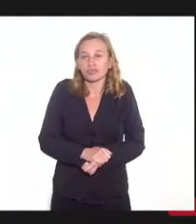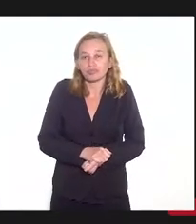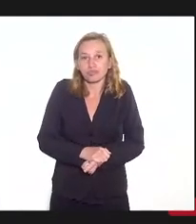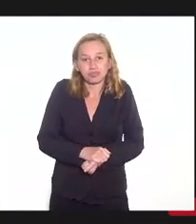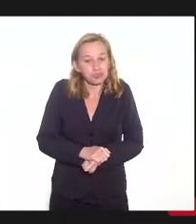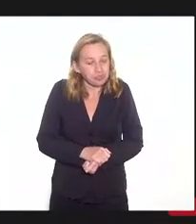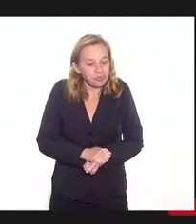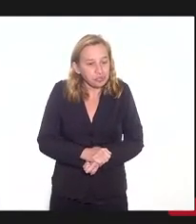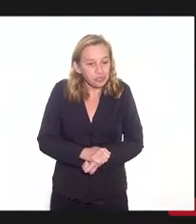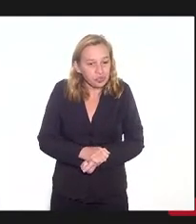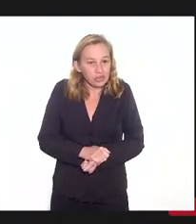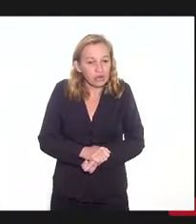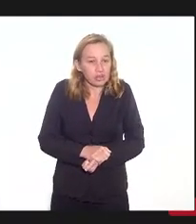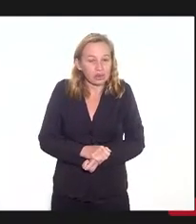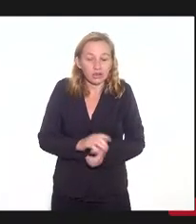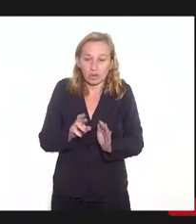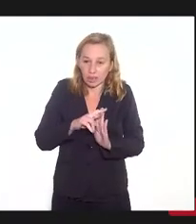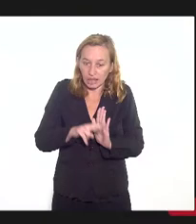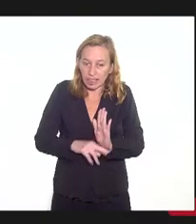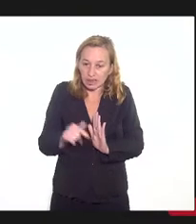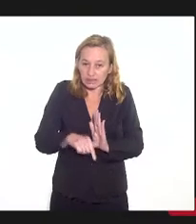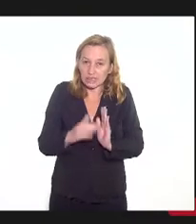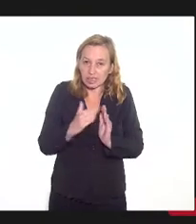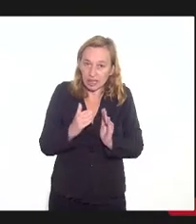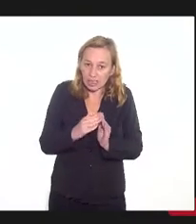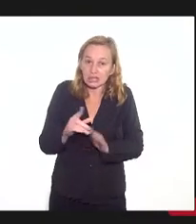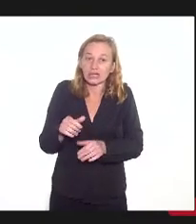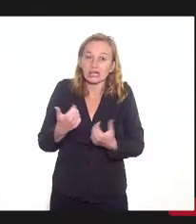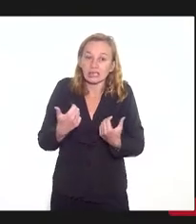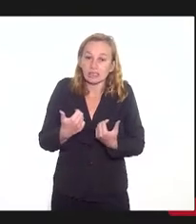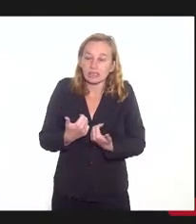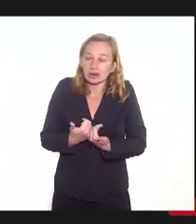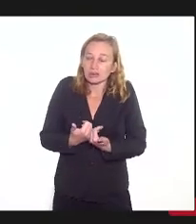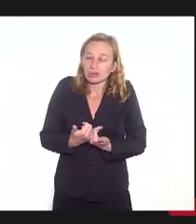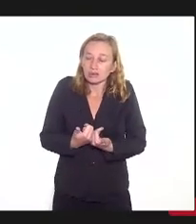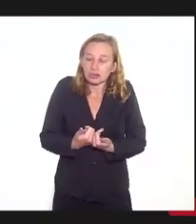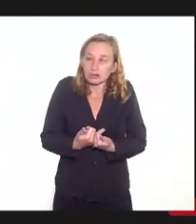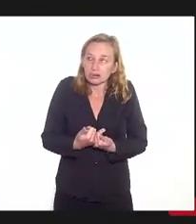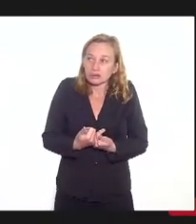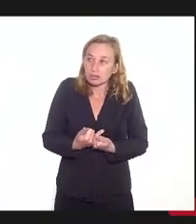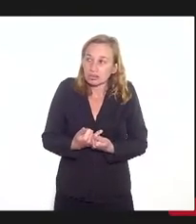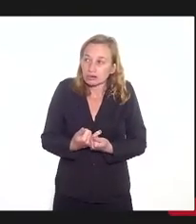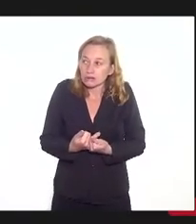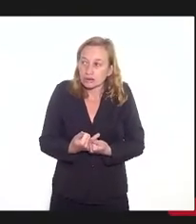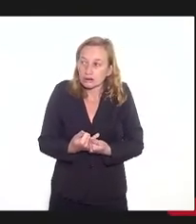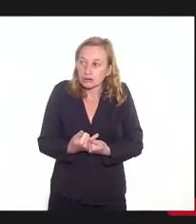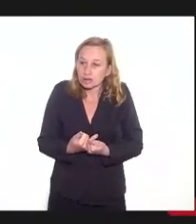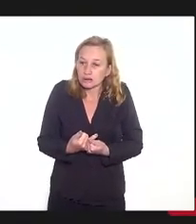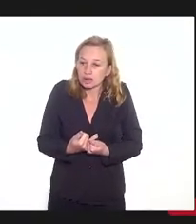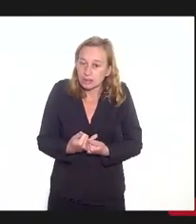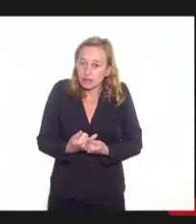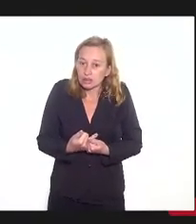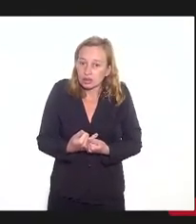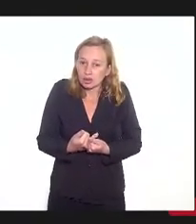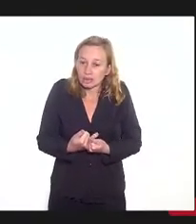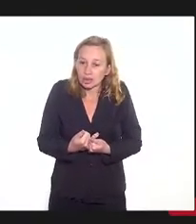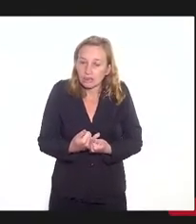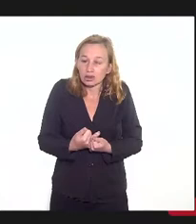um entendimento aqui da casa de que nós estaríamos descobertos de alguma forma.